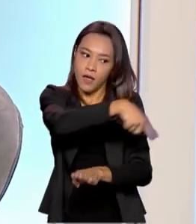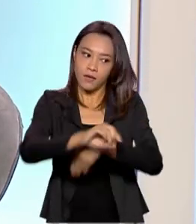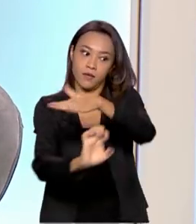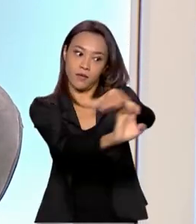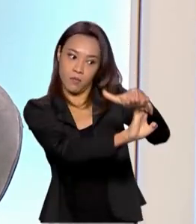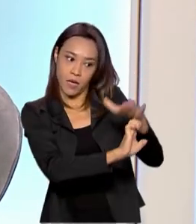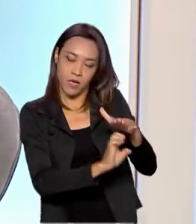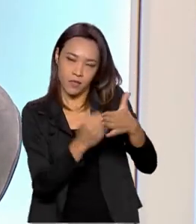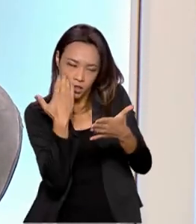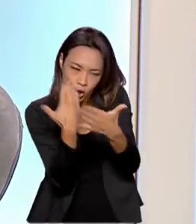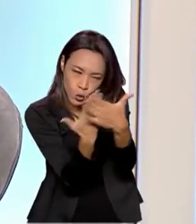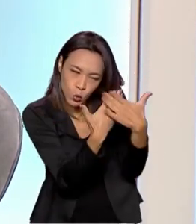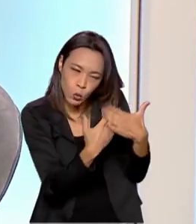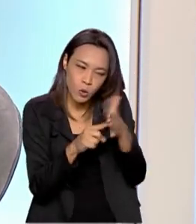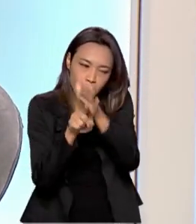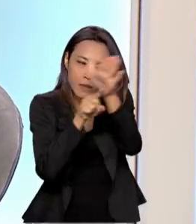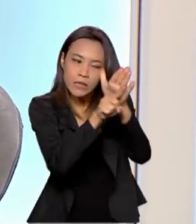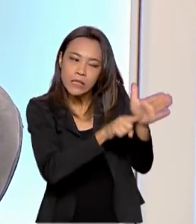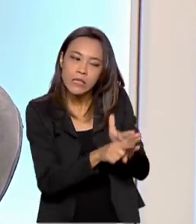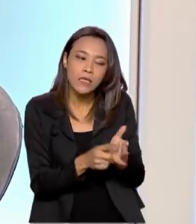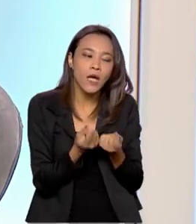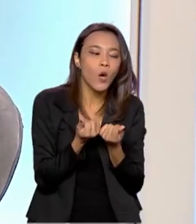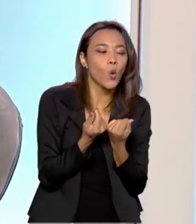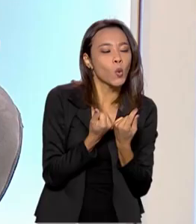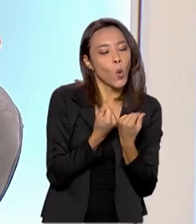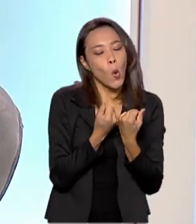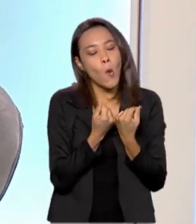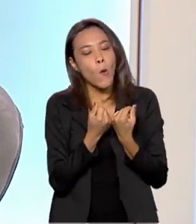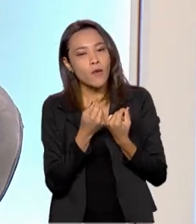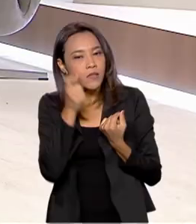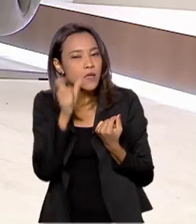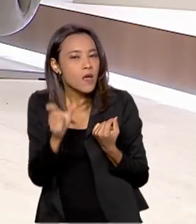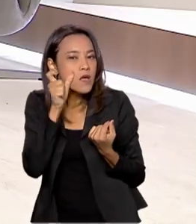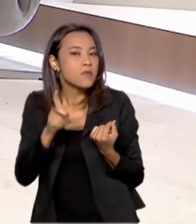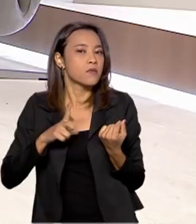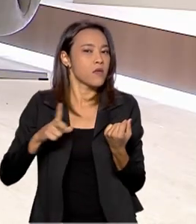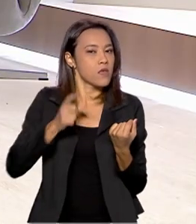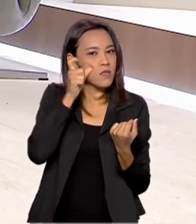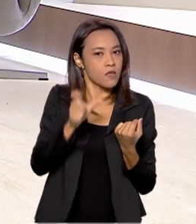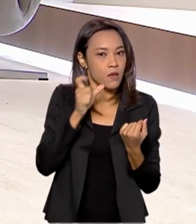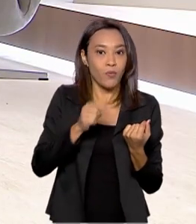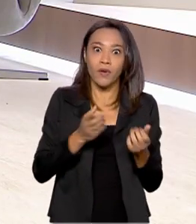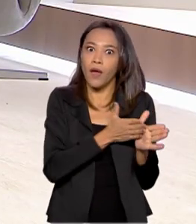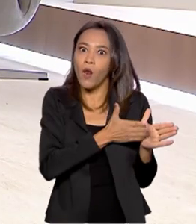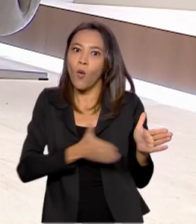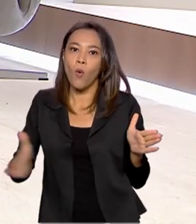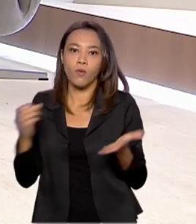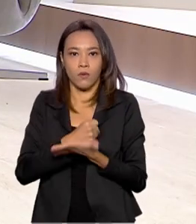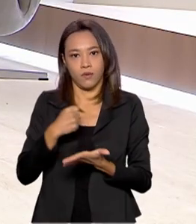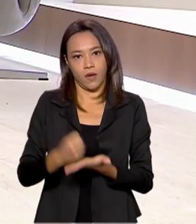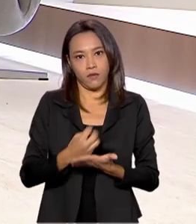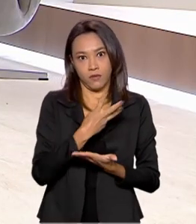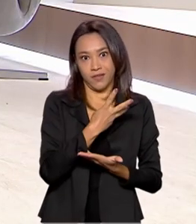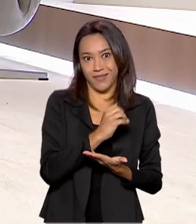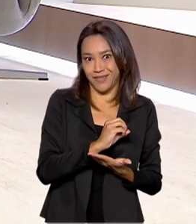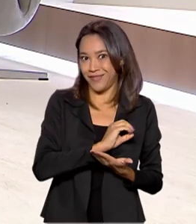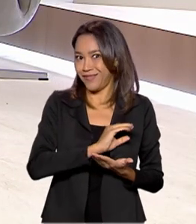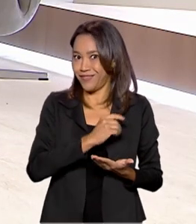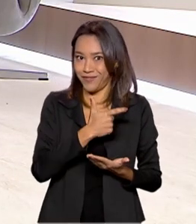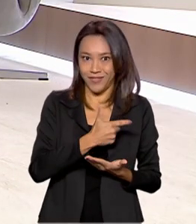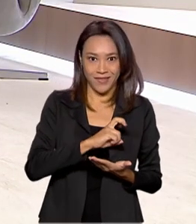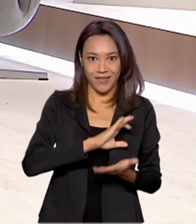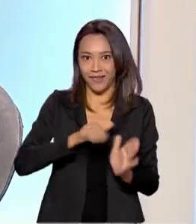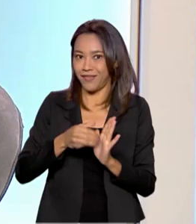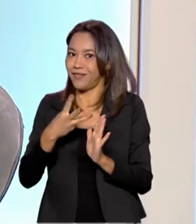viabilidade técnica e econômica, um estudo econômico do que ela acha do campo. Até porque esses contratos são longos, 30, 35 anos. Isso, perfeito, são longos.